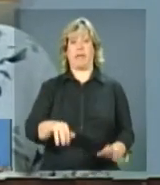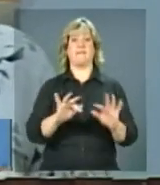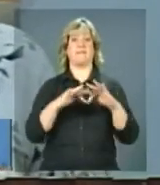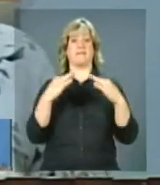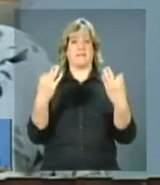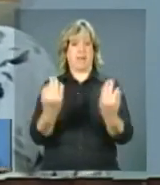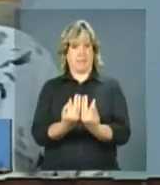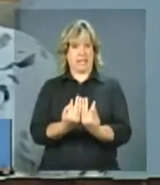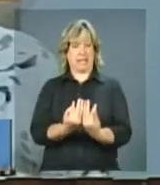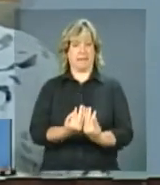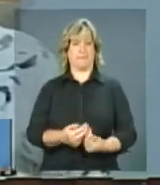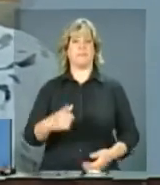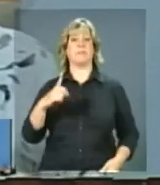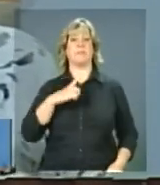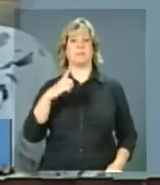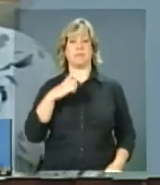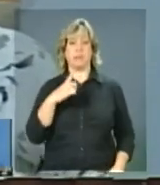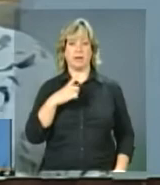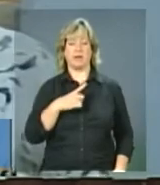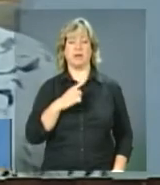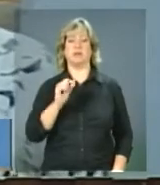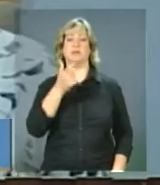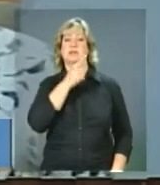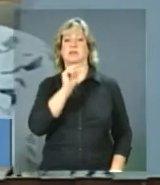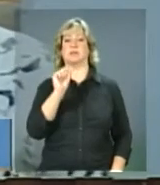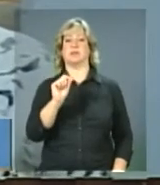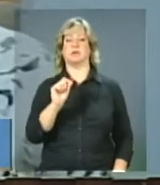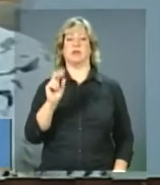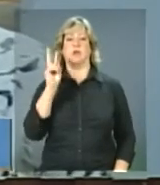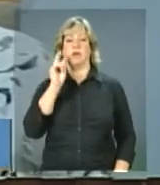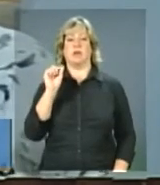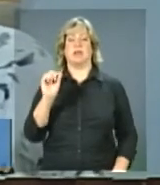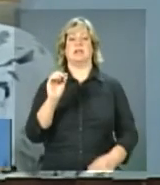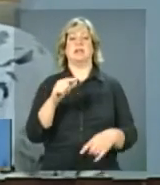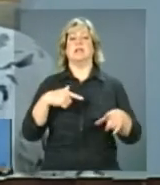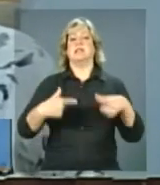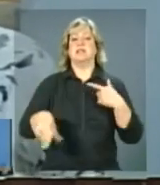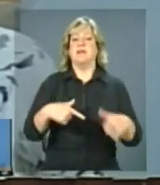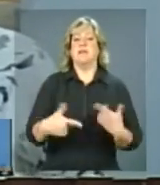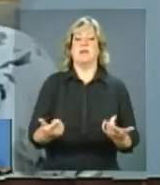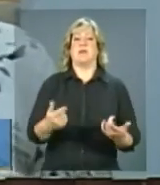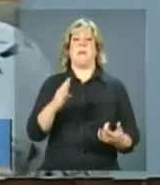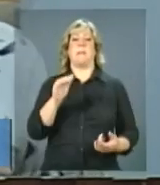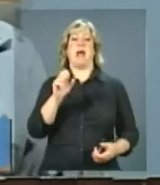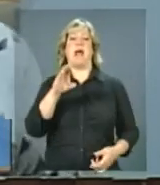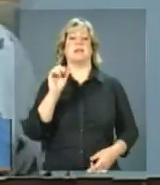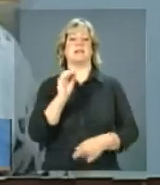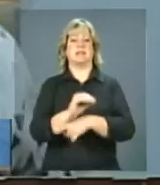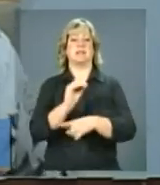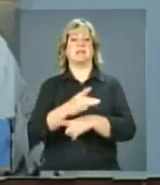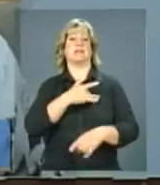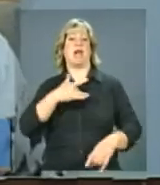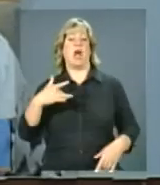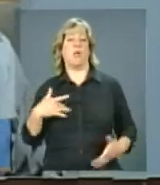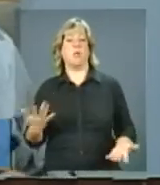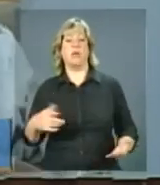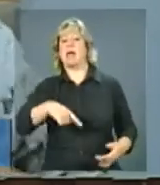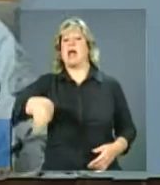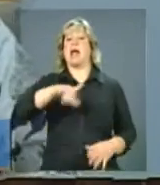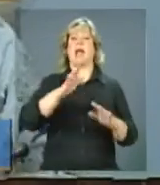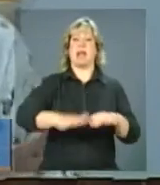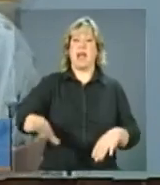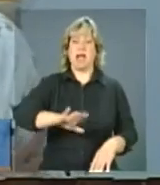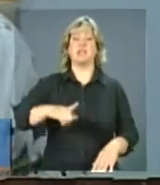serviço de atenção básica à saúde? Em que local? Essas crianças estão em que escola?